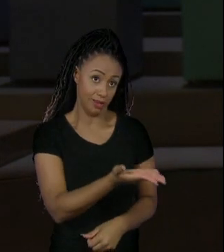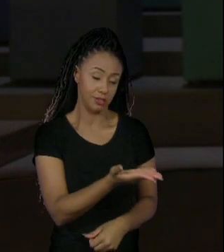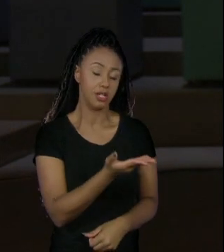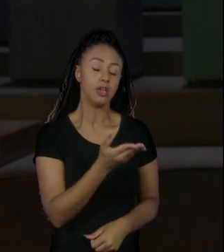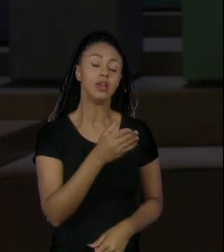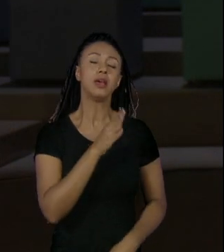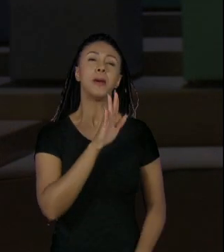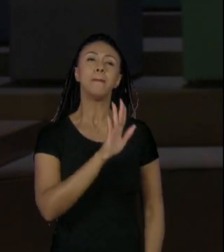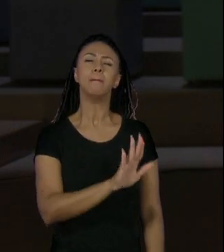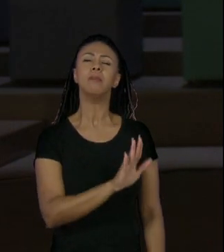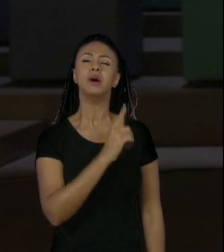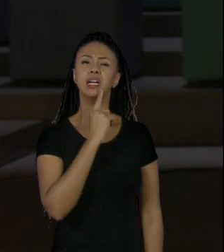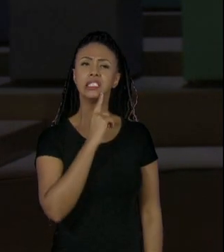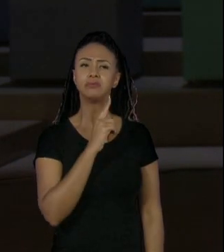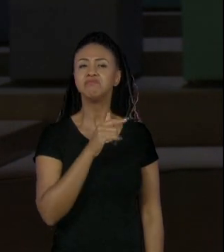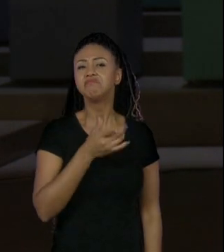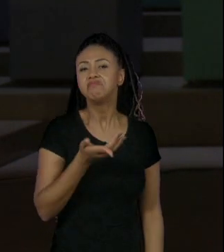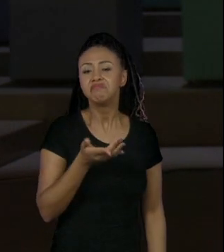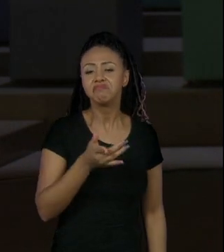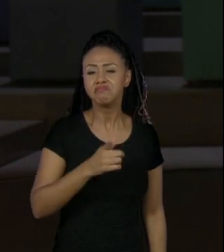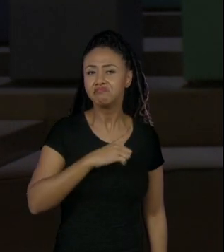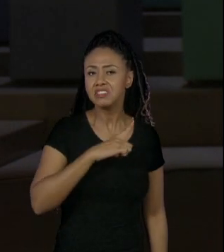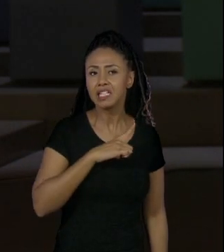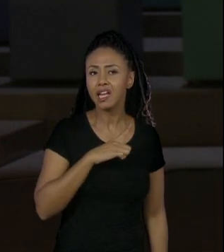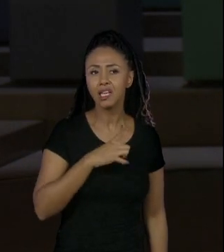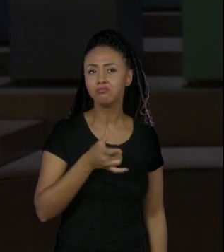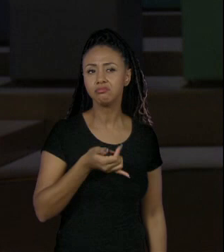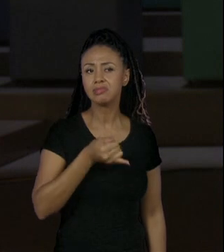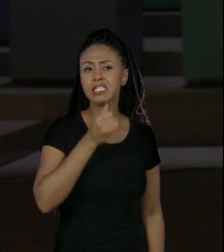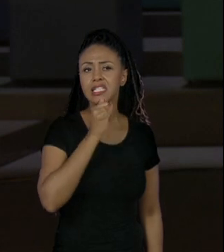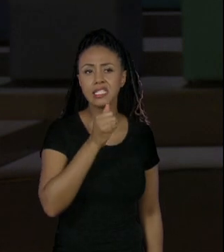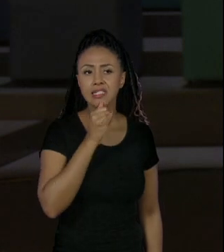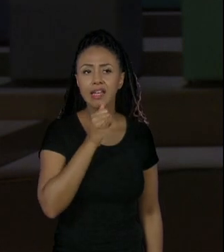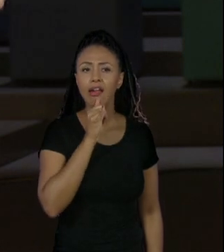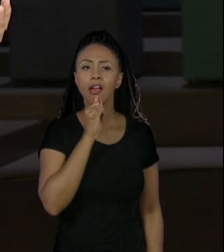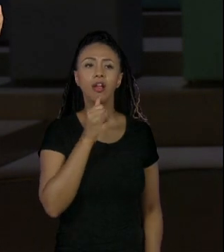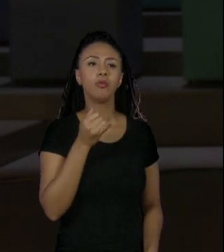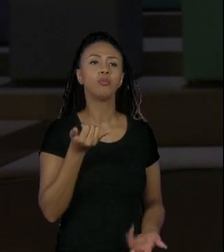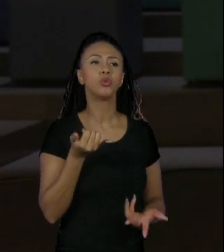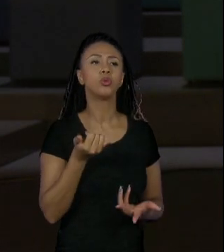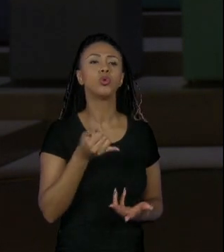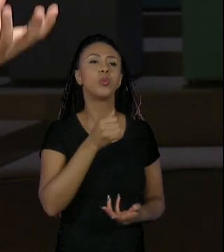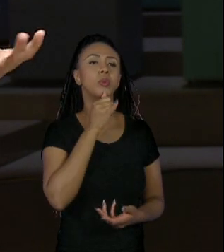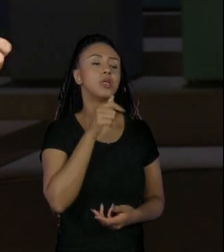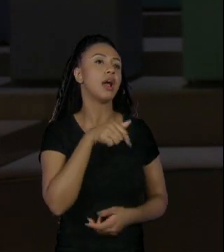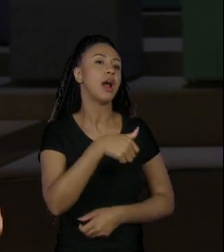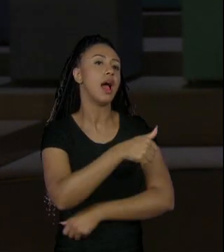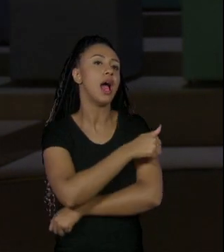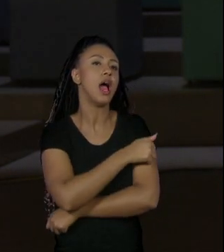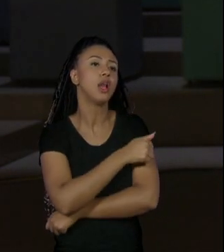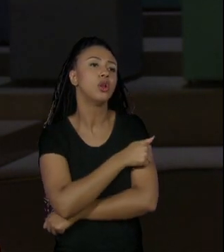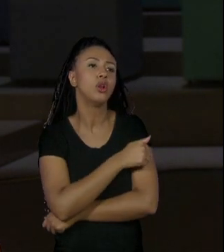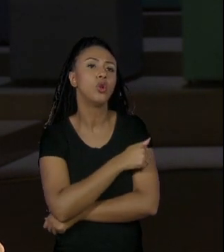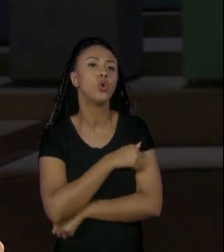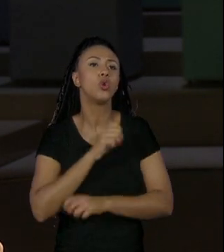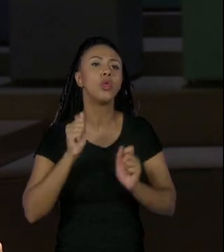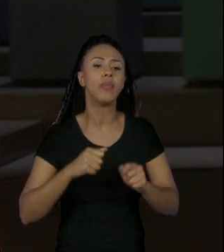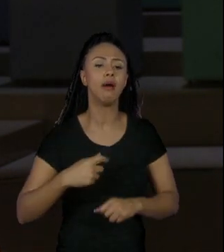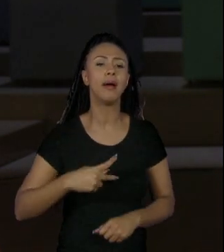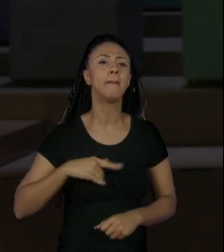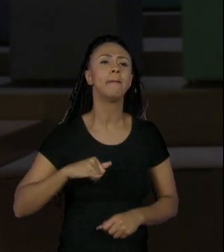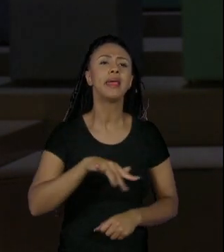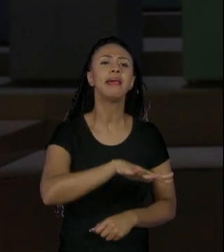exemplificar em que áreas esses estudantes podem desenvolver os projetos